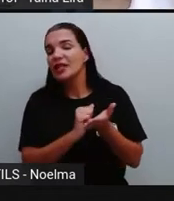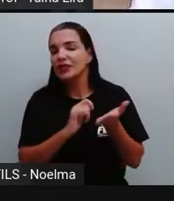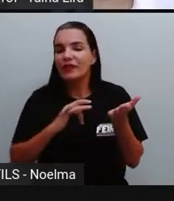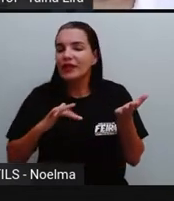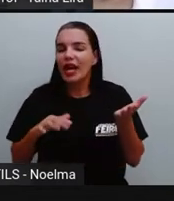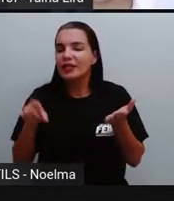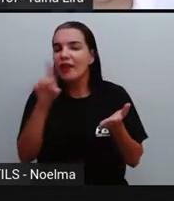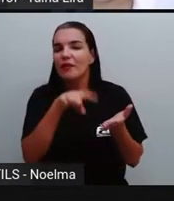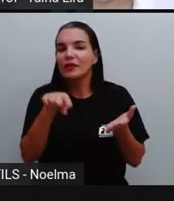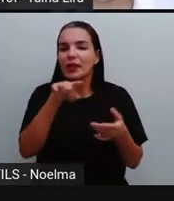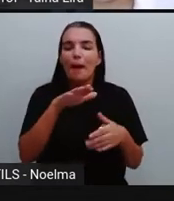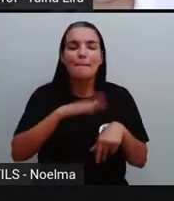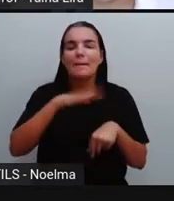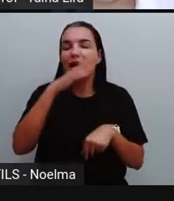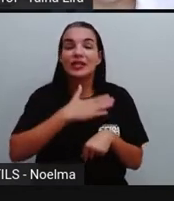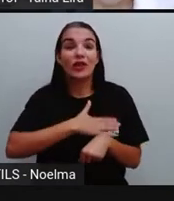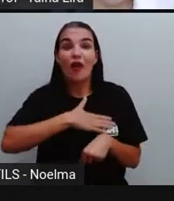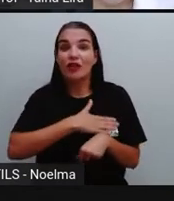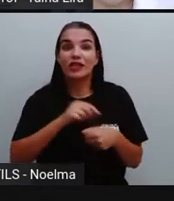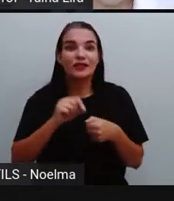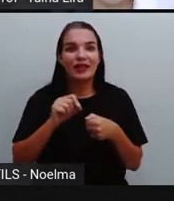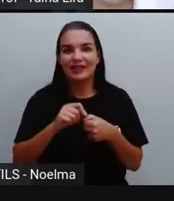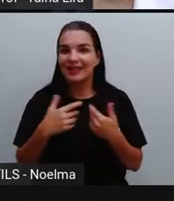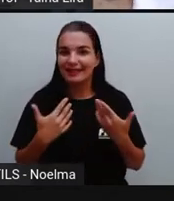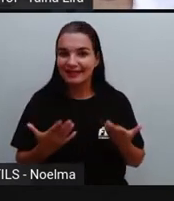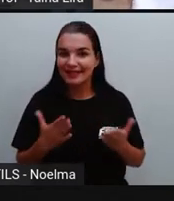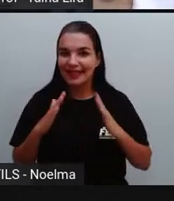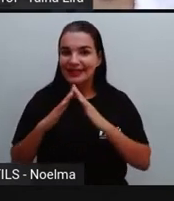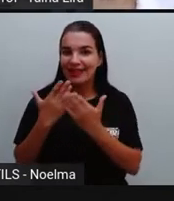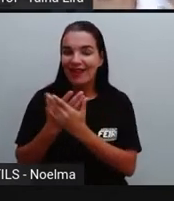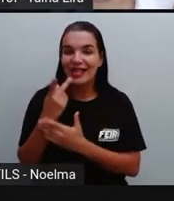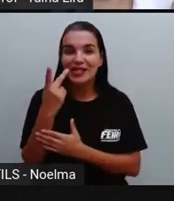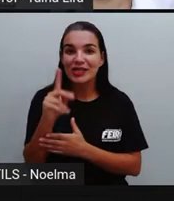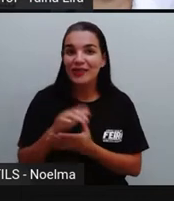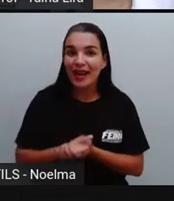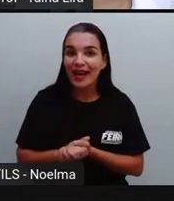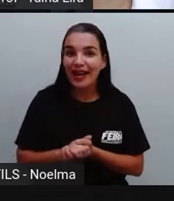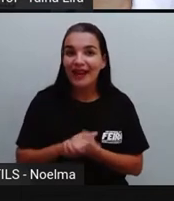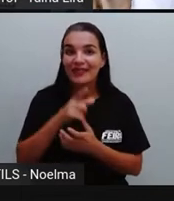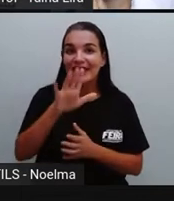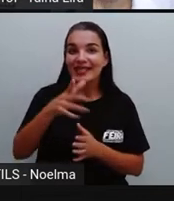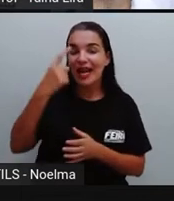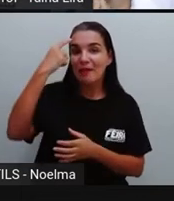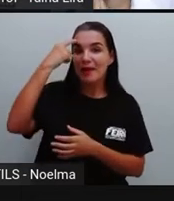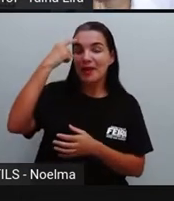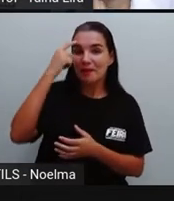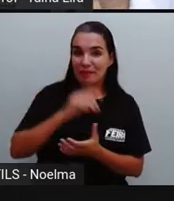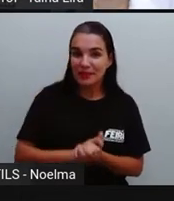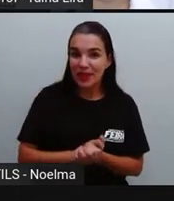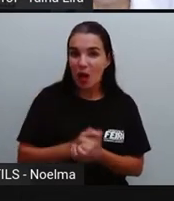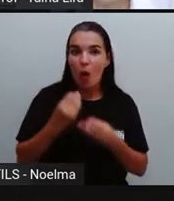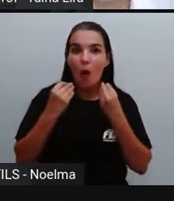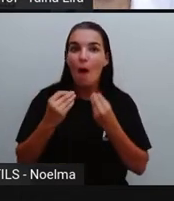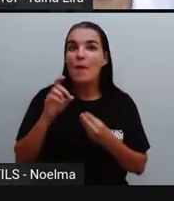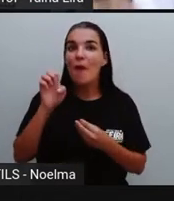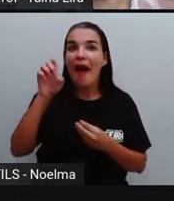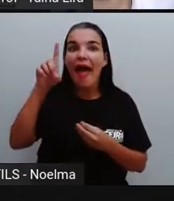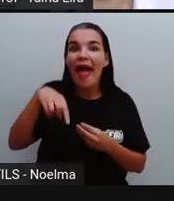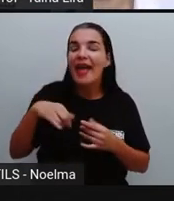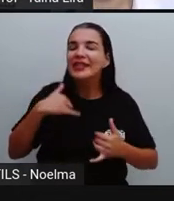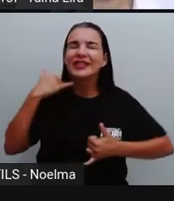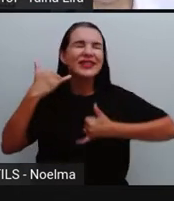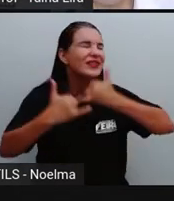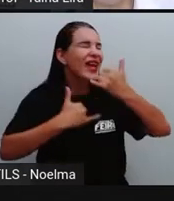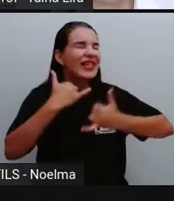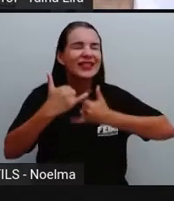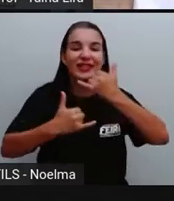mais gosta aí de fazer na sua escola? Já parou pra pensar nisso? Como é divertido, né? O